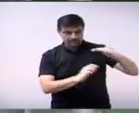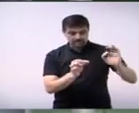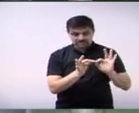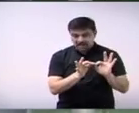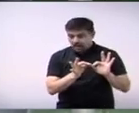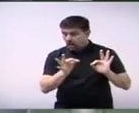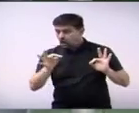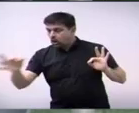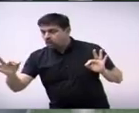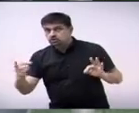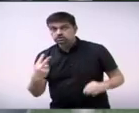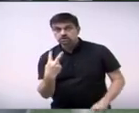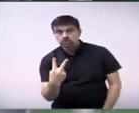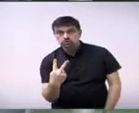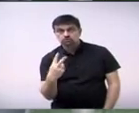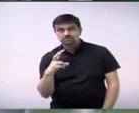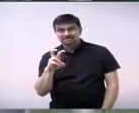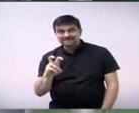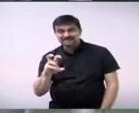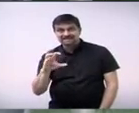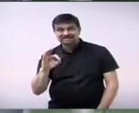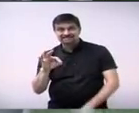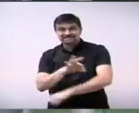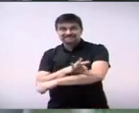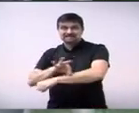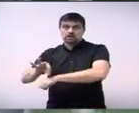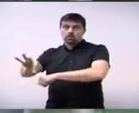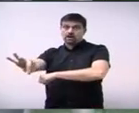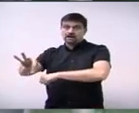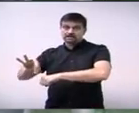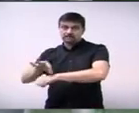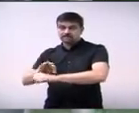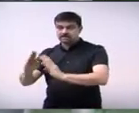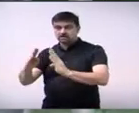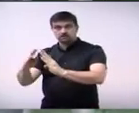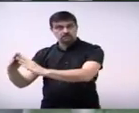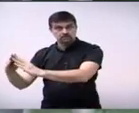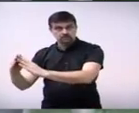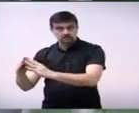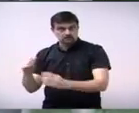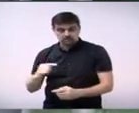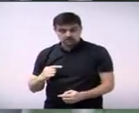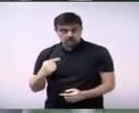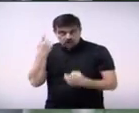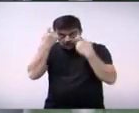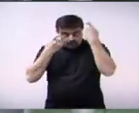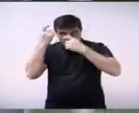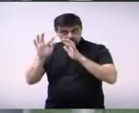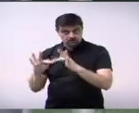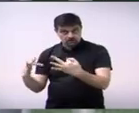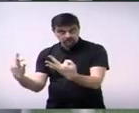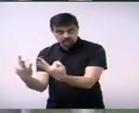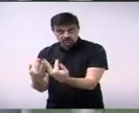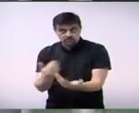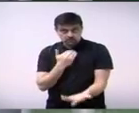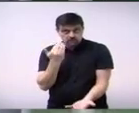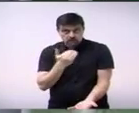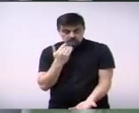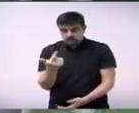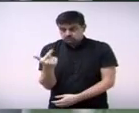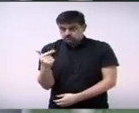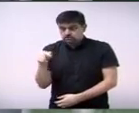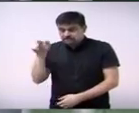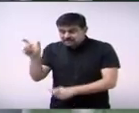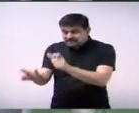Então, em 2012, não havia essa preocupação com as famílias, não havia essa preocupação com a segurança